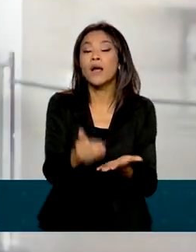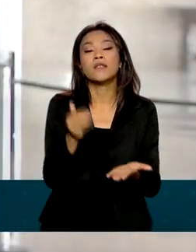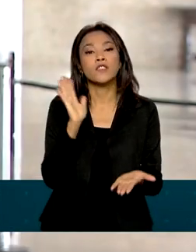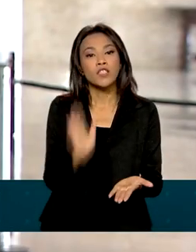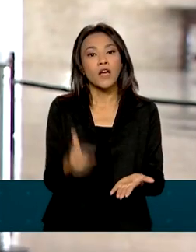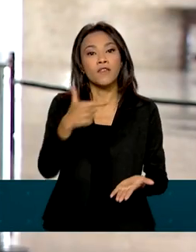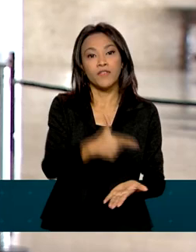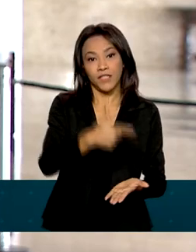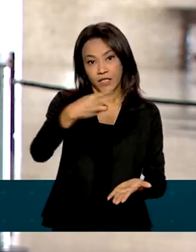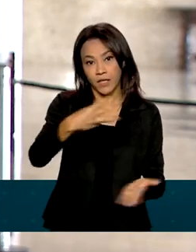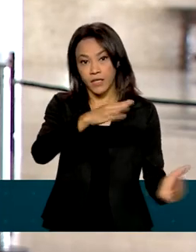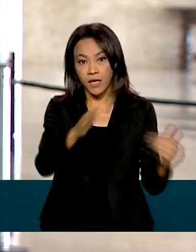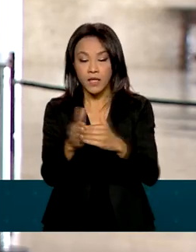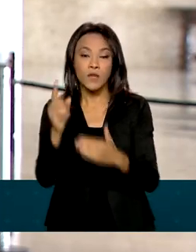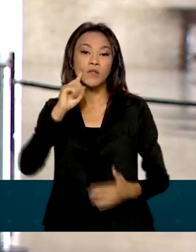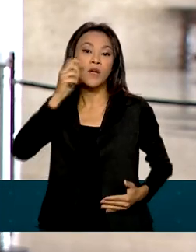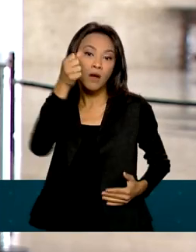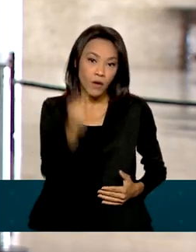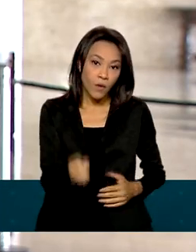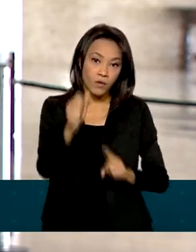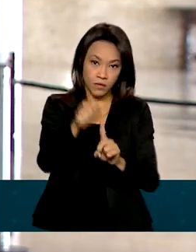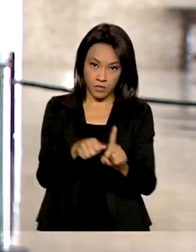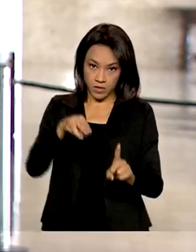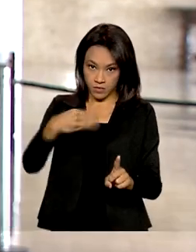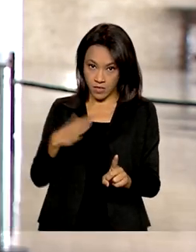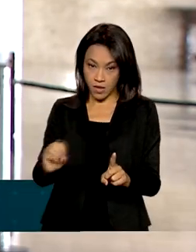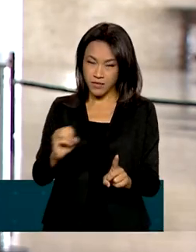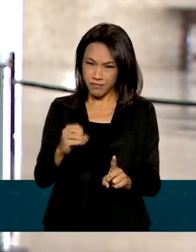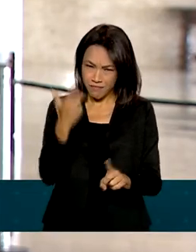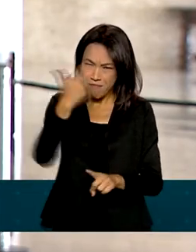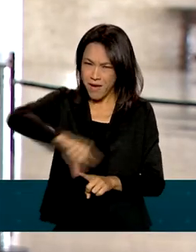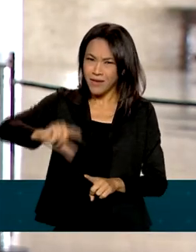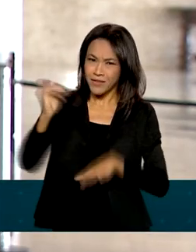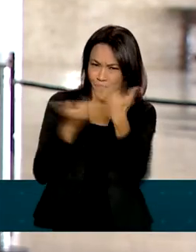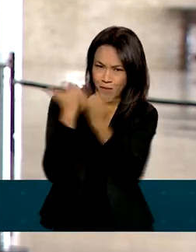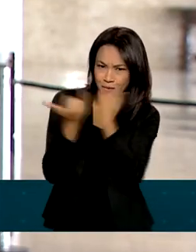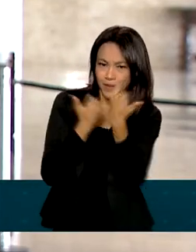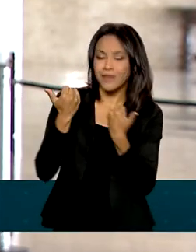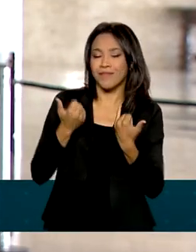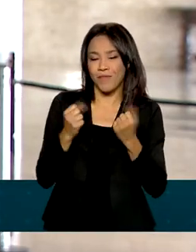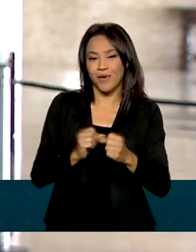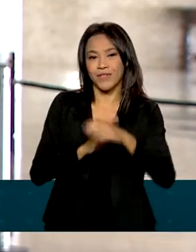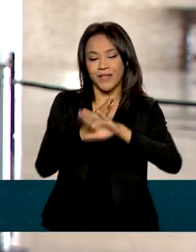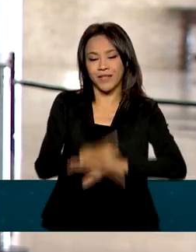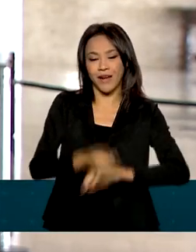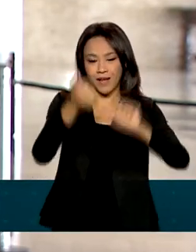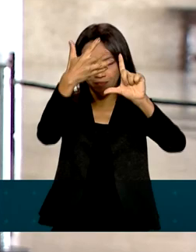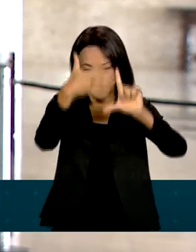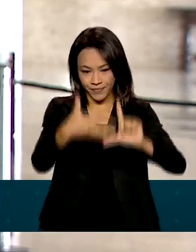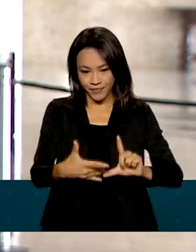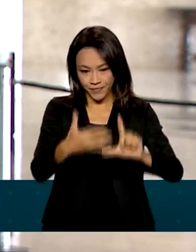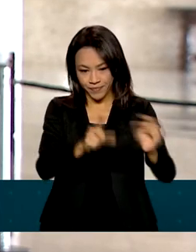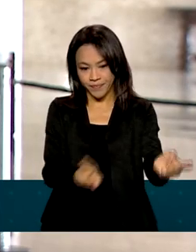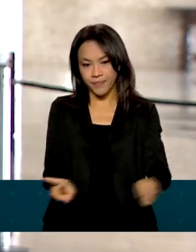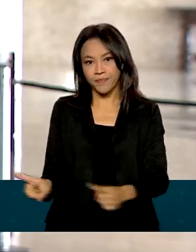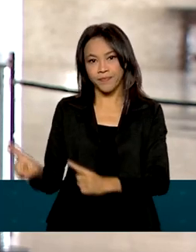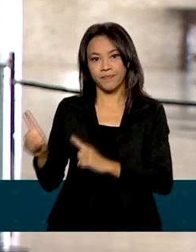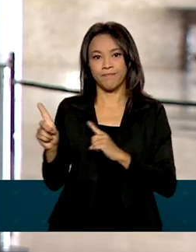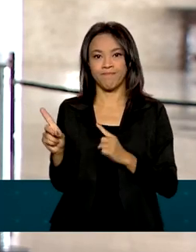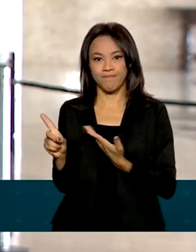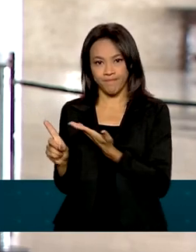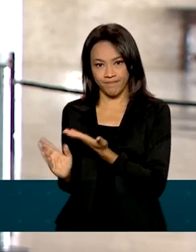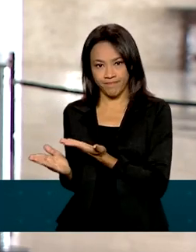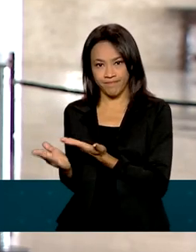fevereiro e vai até o dia 8 de março. Para mais informações, é só entrar no portal acessounico.mec.gov